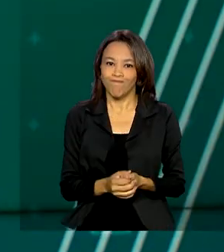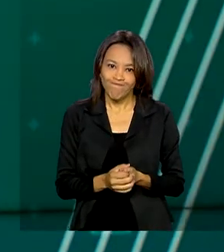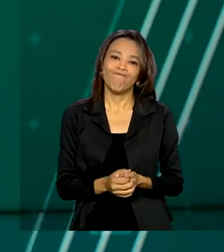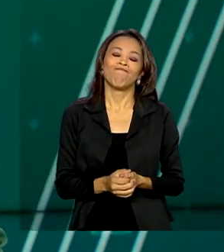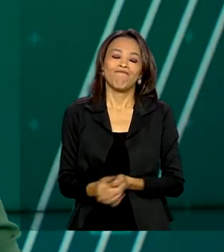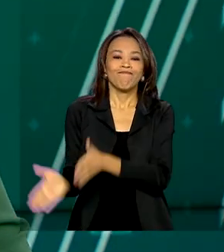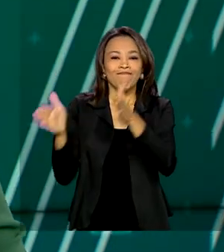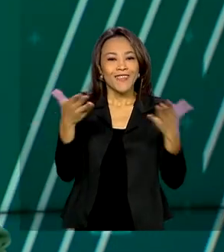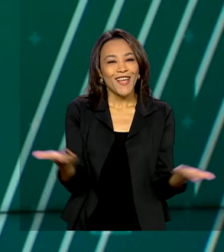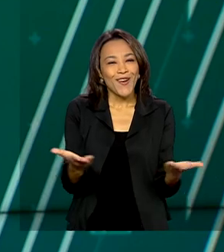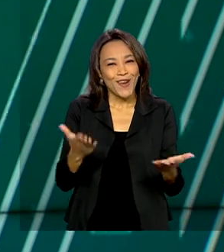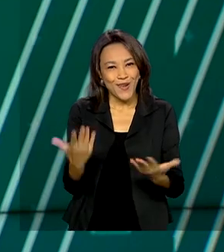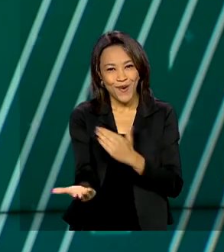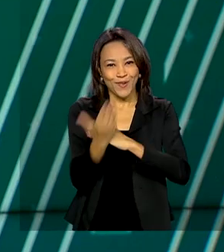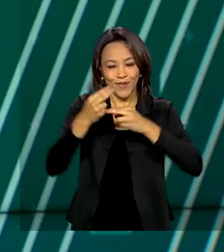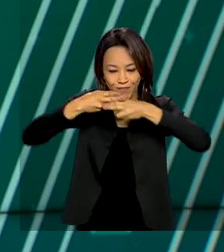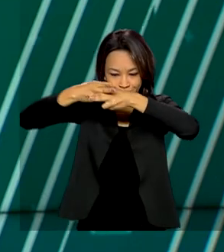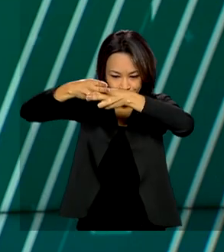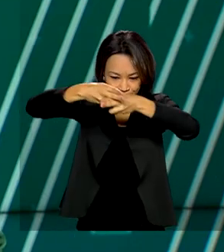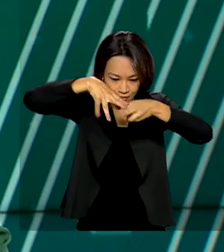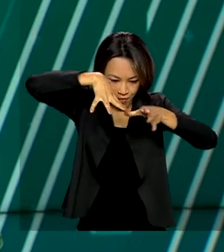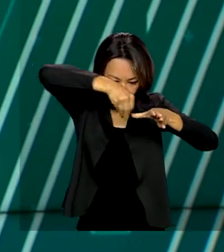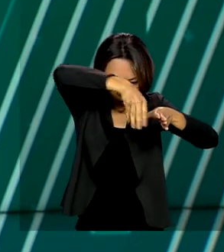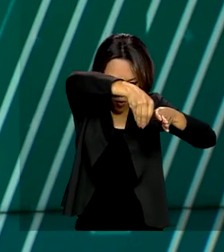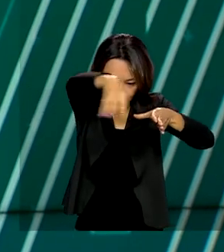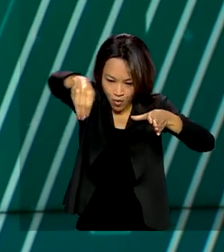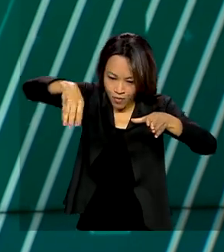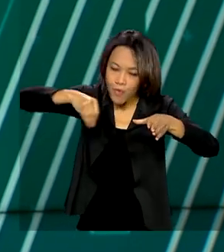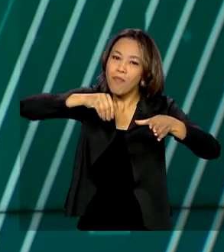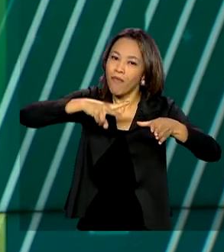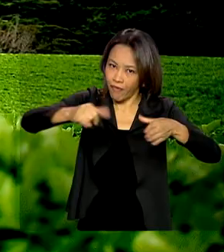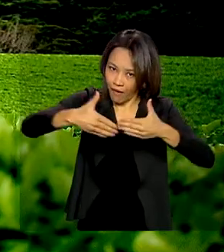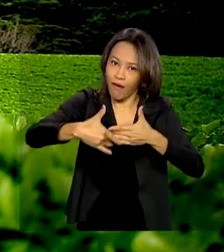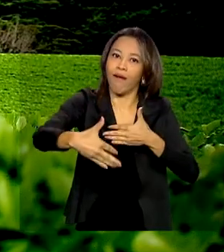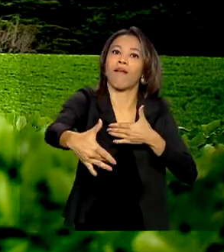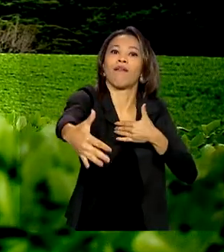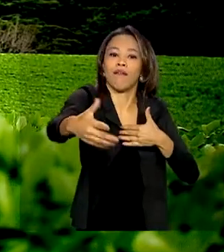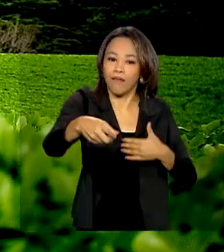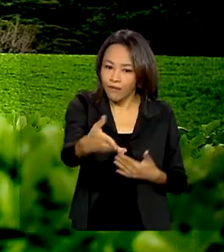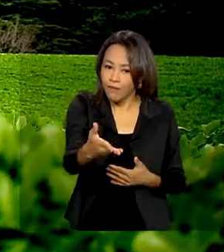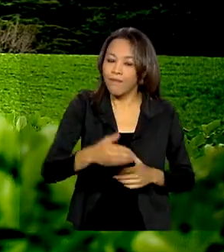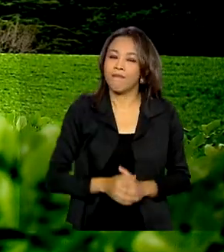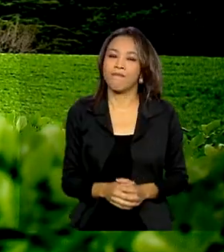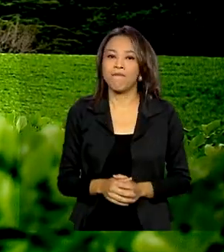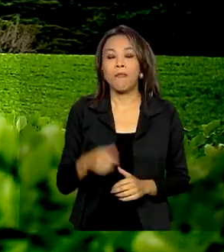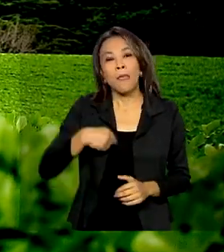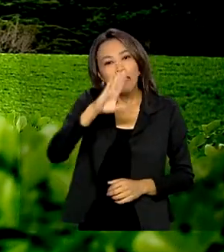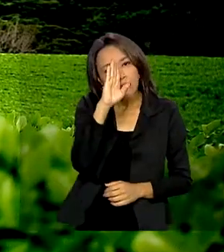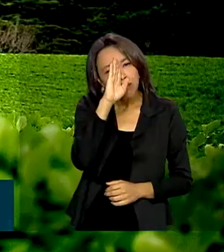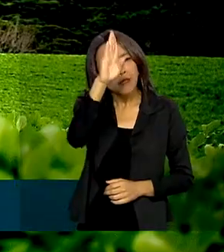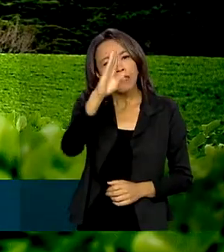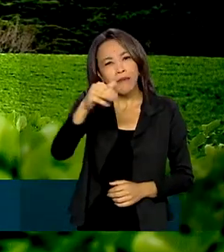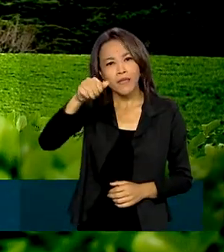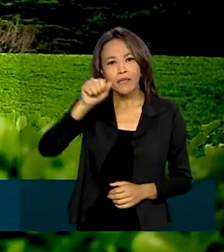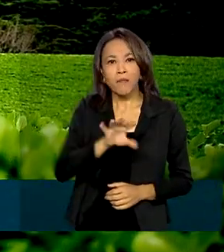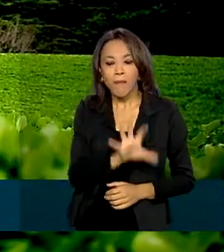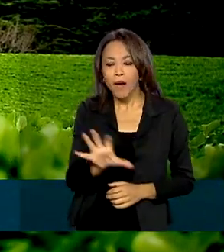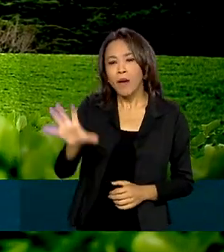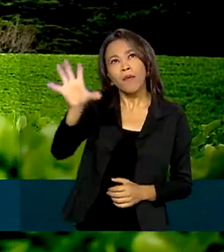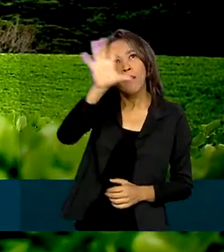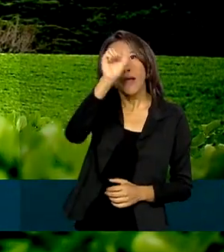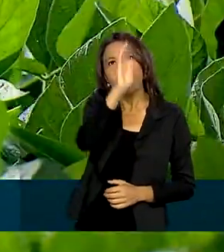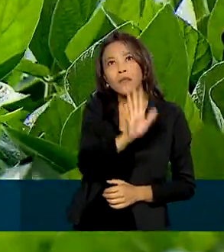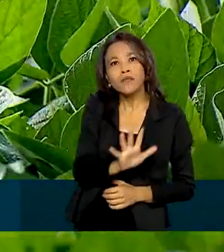agora, com a ajuda de satélites, a produção vai ser mapeada. As principais regiões produtoras de